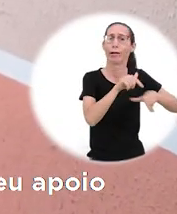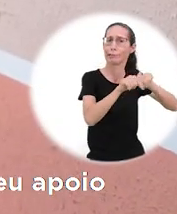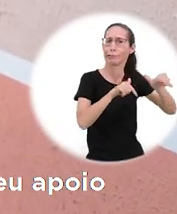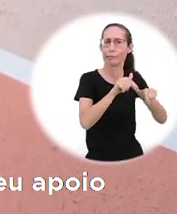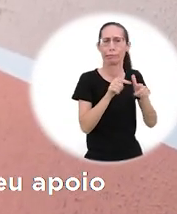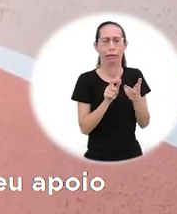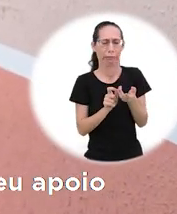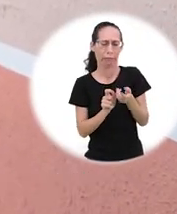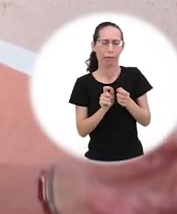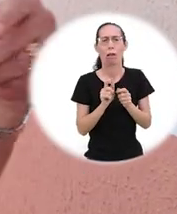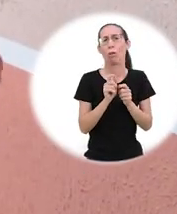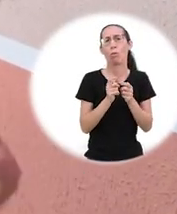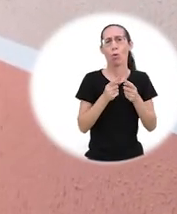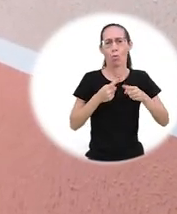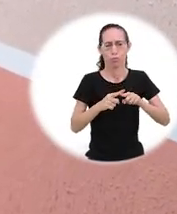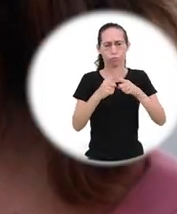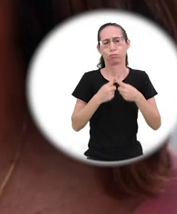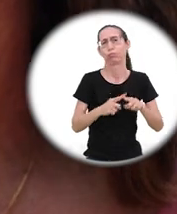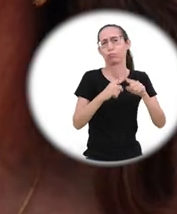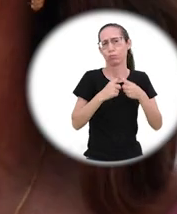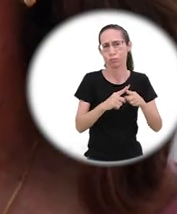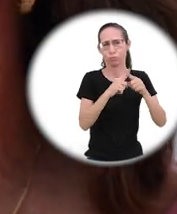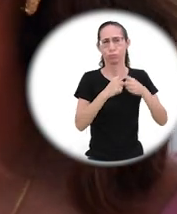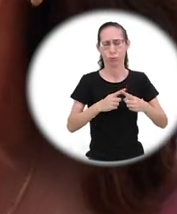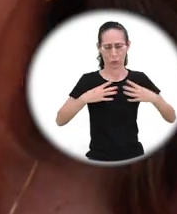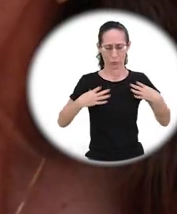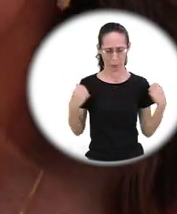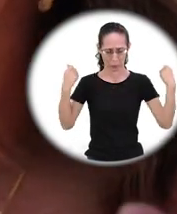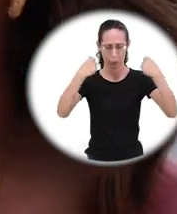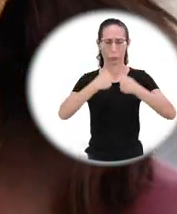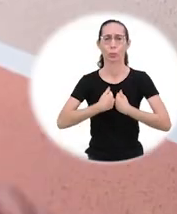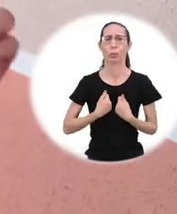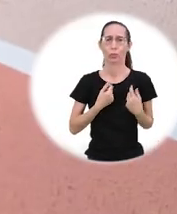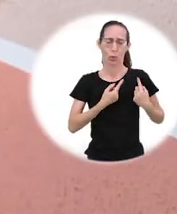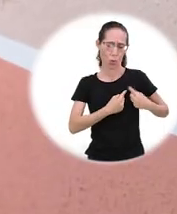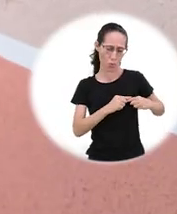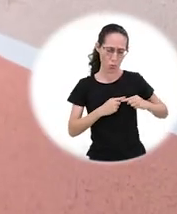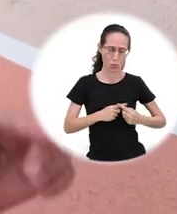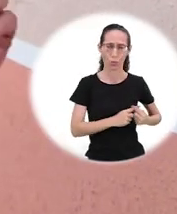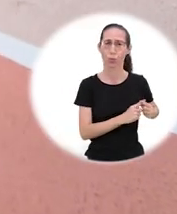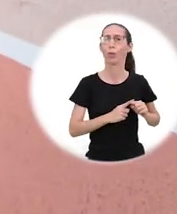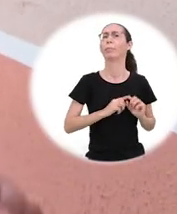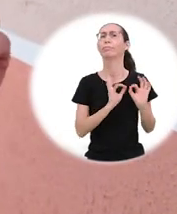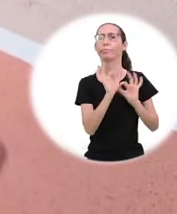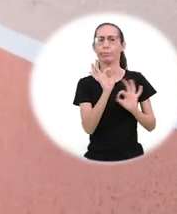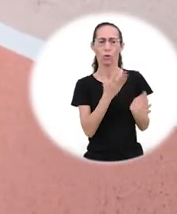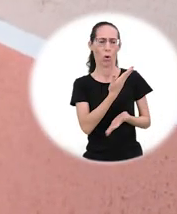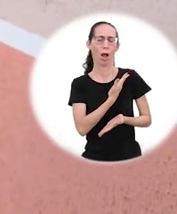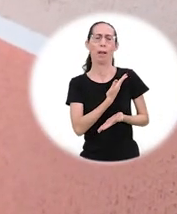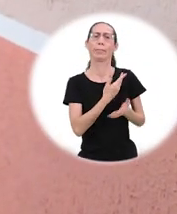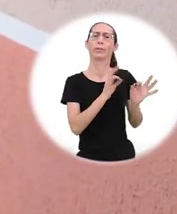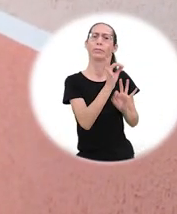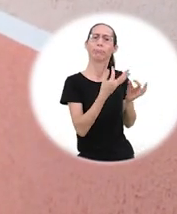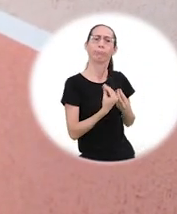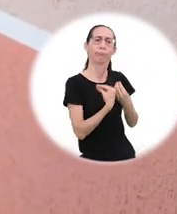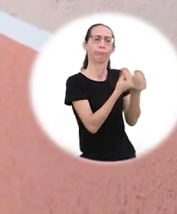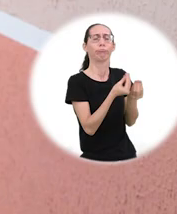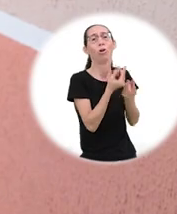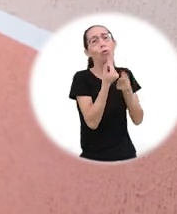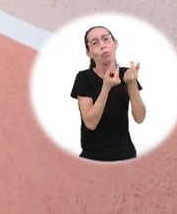que nunca do seu apoio, para que juntos possamos fazer a melhor administração da história de Mossoró.